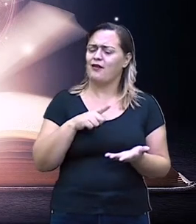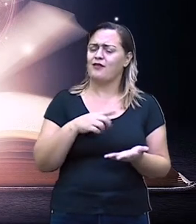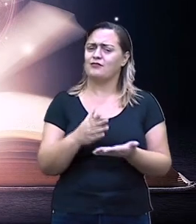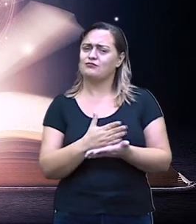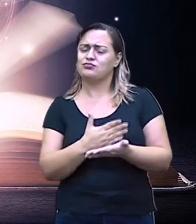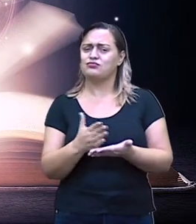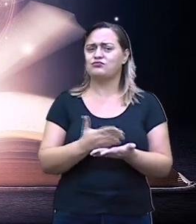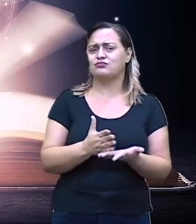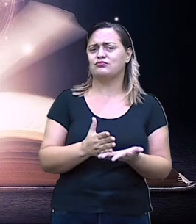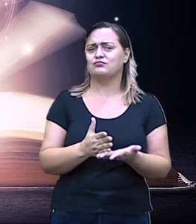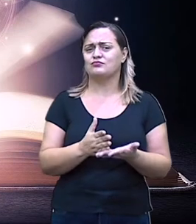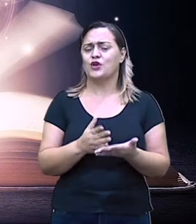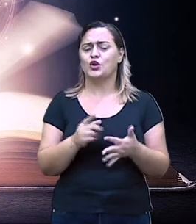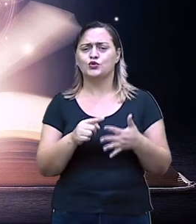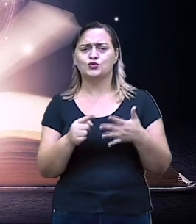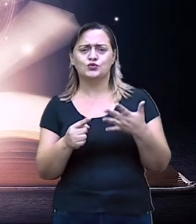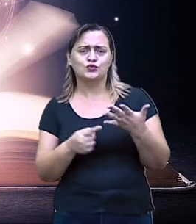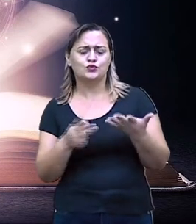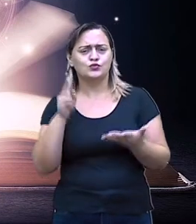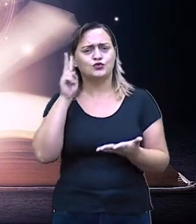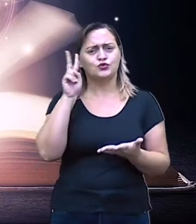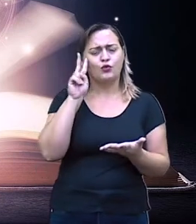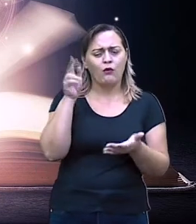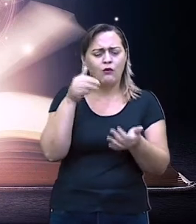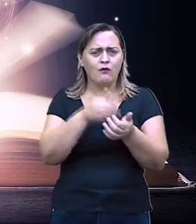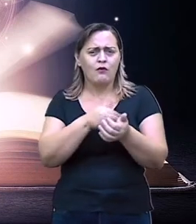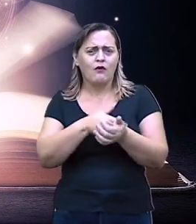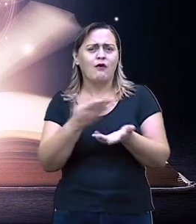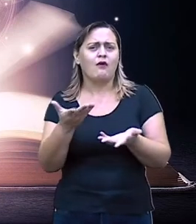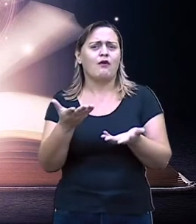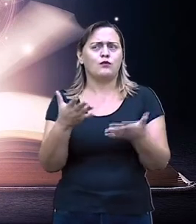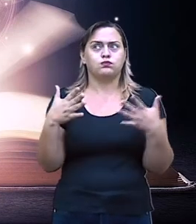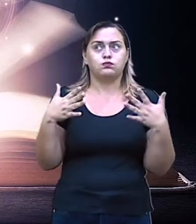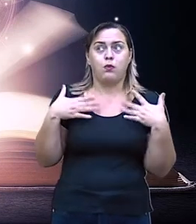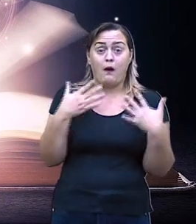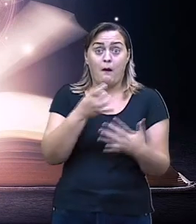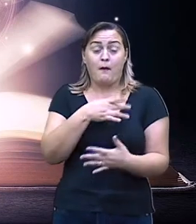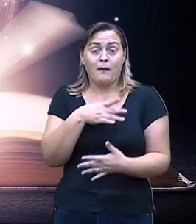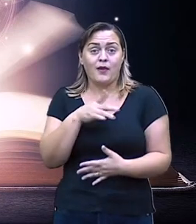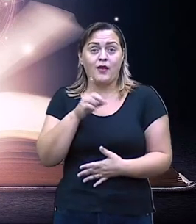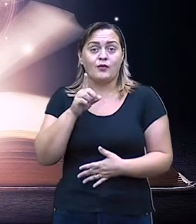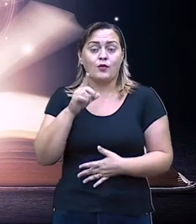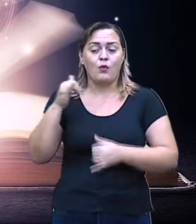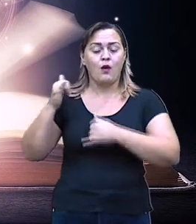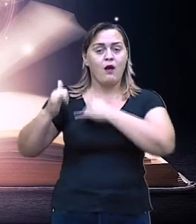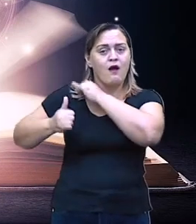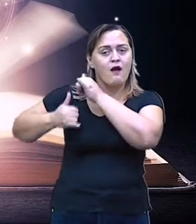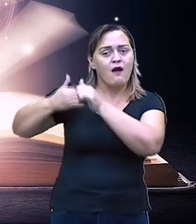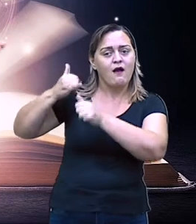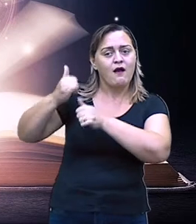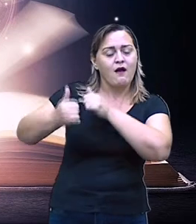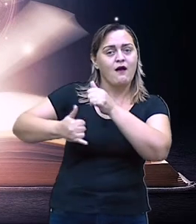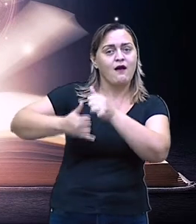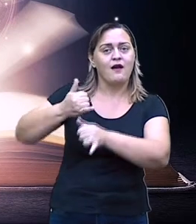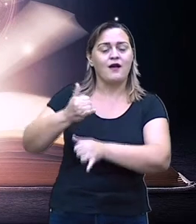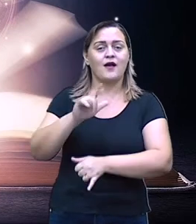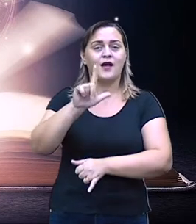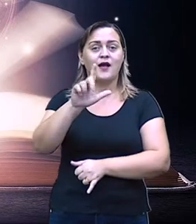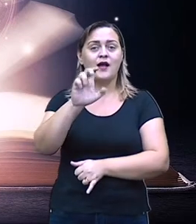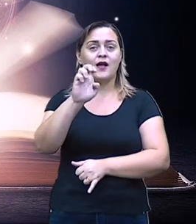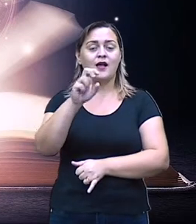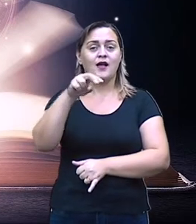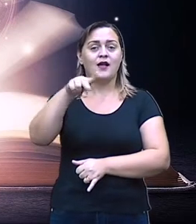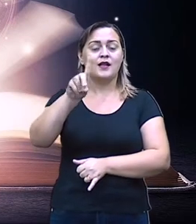história é chamado de lenda. Cada região do Brasil possui um arsenal delas.